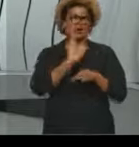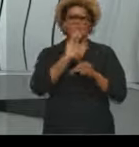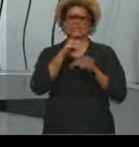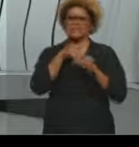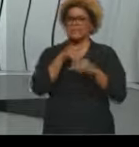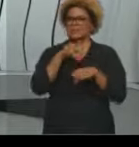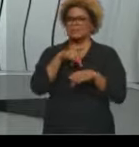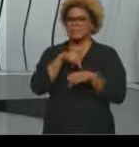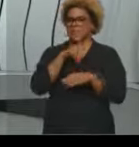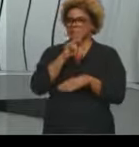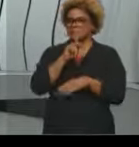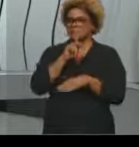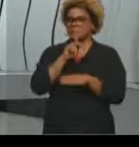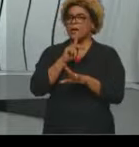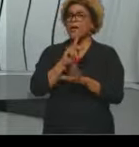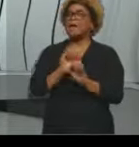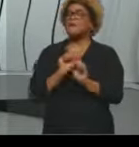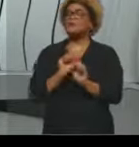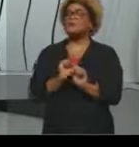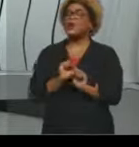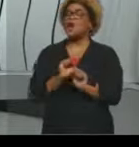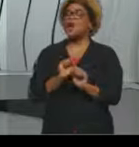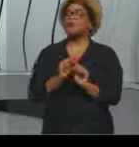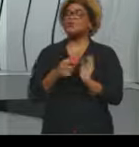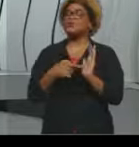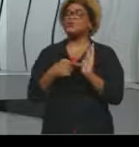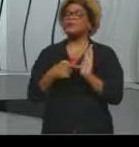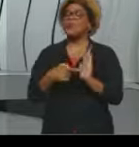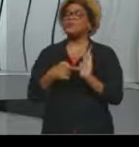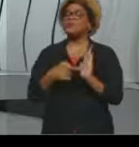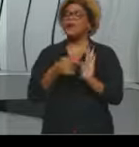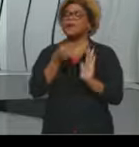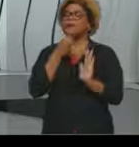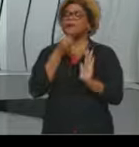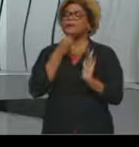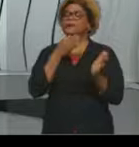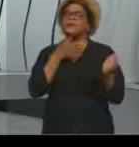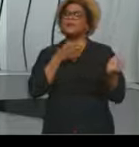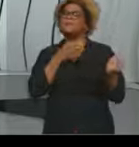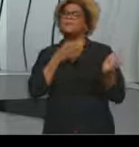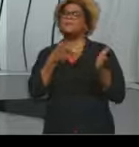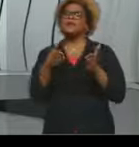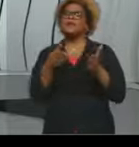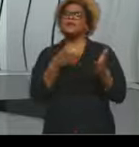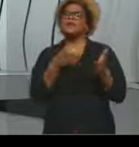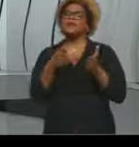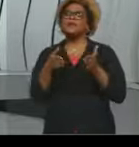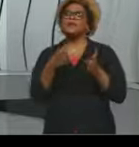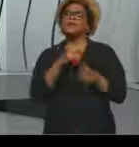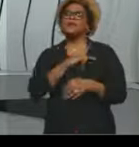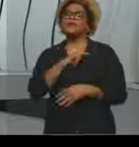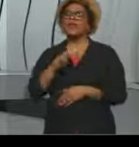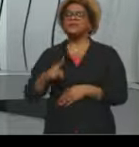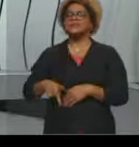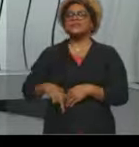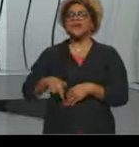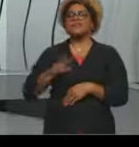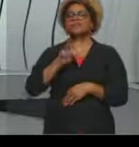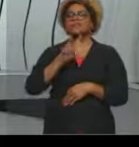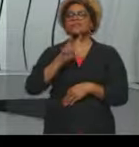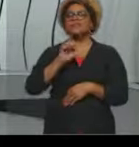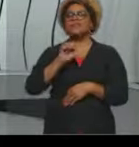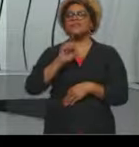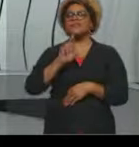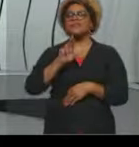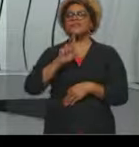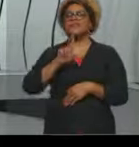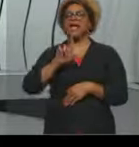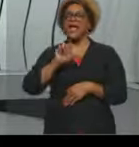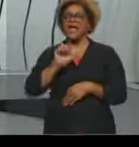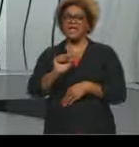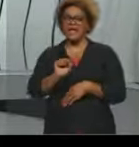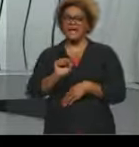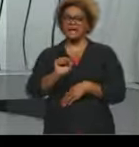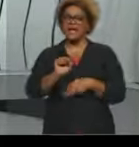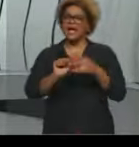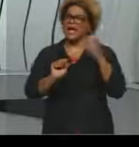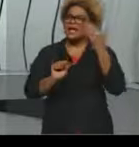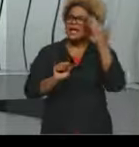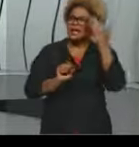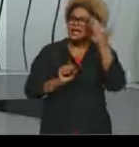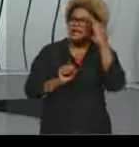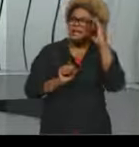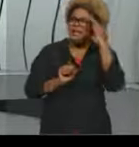A gente pode citar aí o exemplo do período de Vargas, né, a Era Vargas. A gente entende aí o estado como